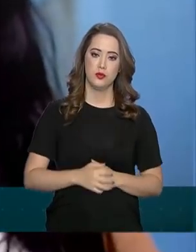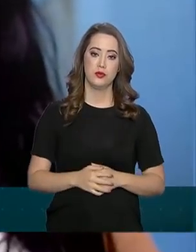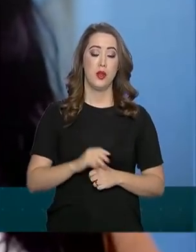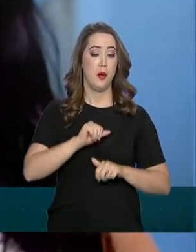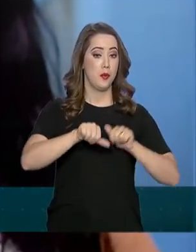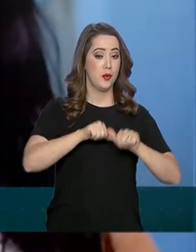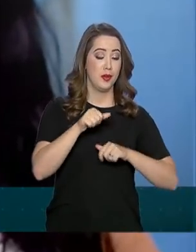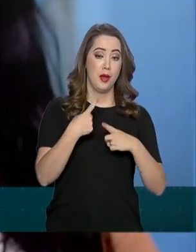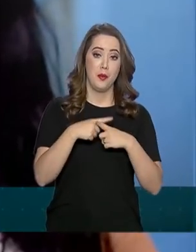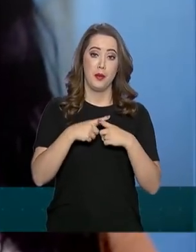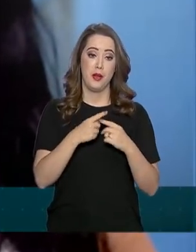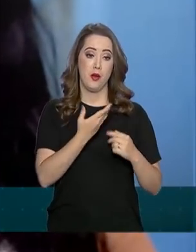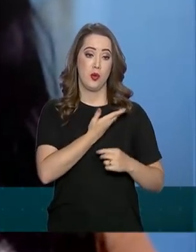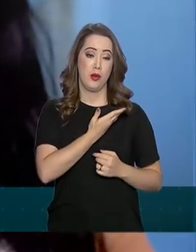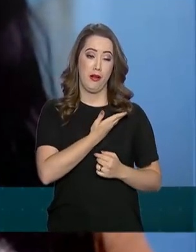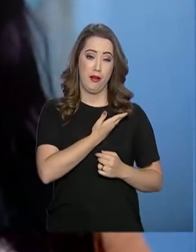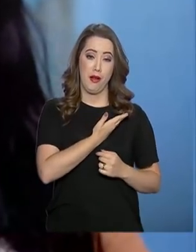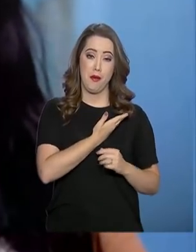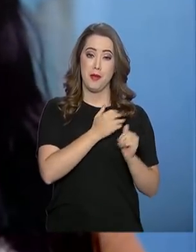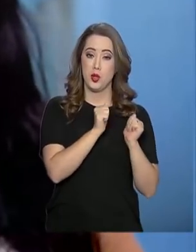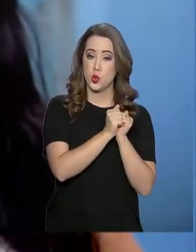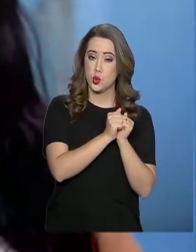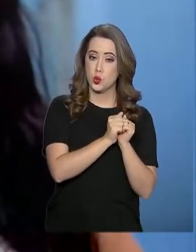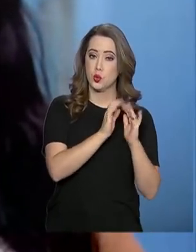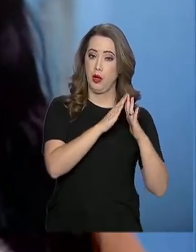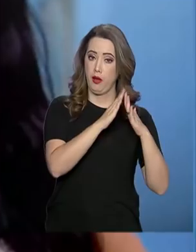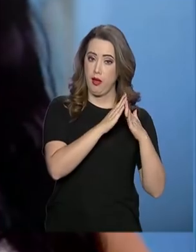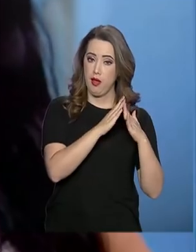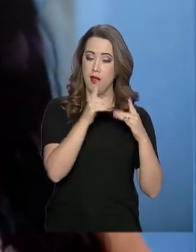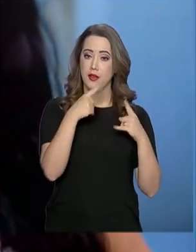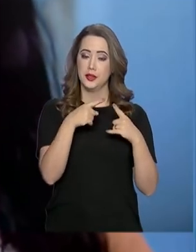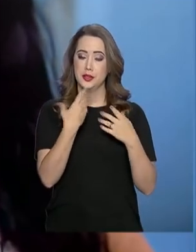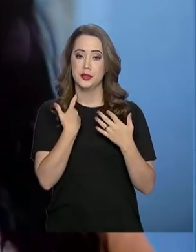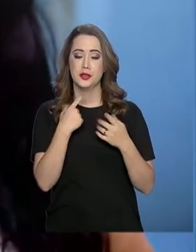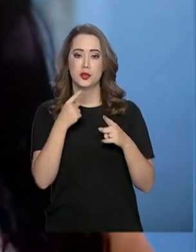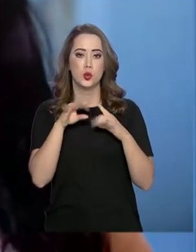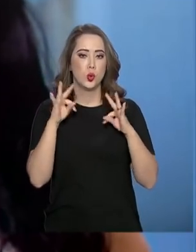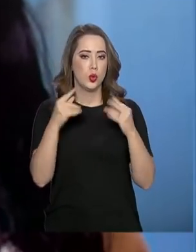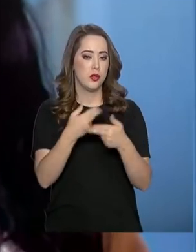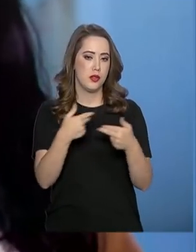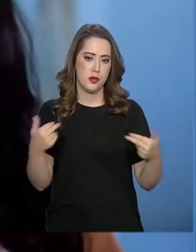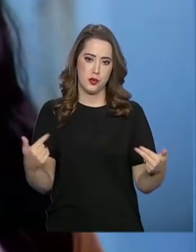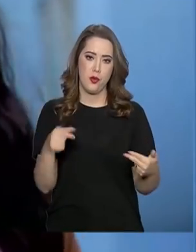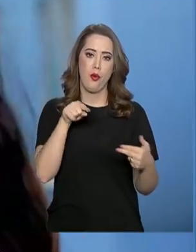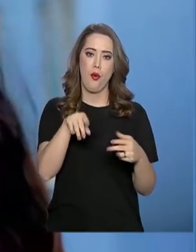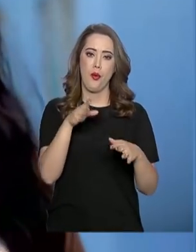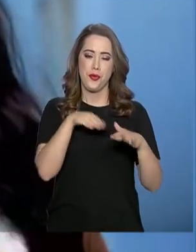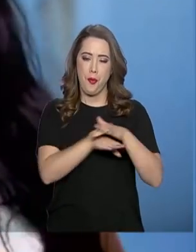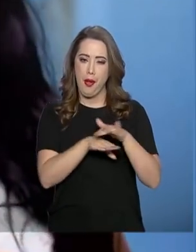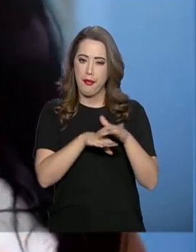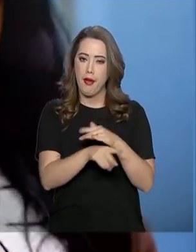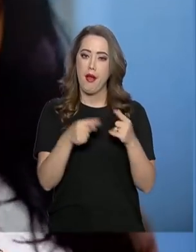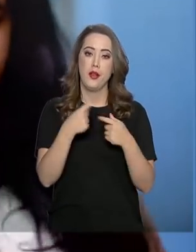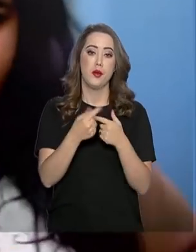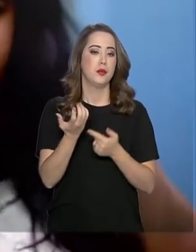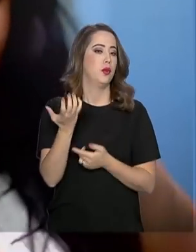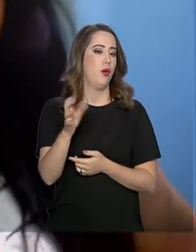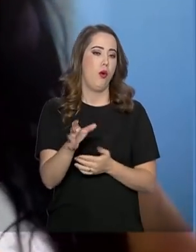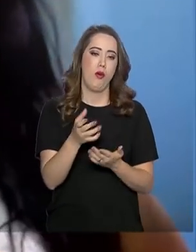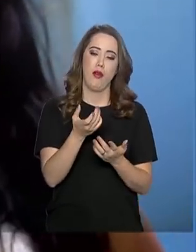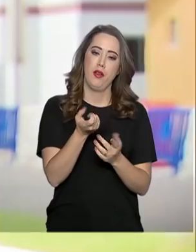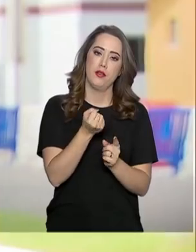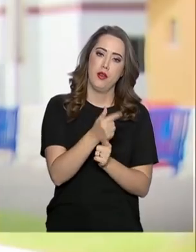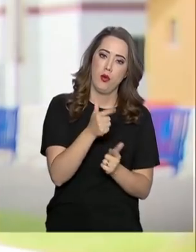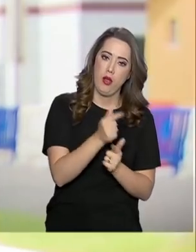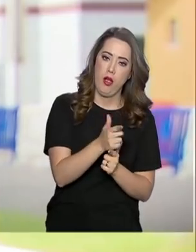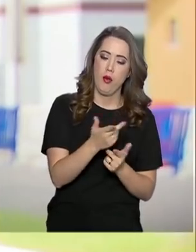na casa de favor, na casa de uma amiga, minhas coisas todas desmontadas, porque eu preferi sair do aluguel logo, né, para esperar a